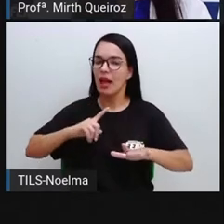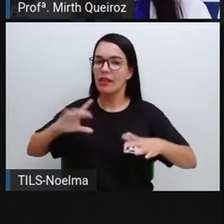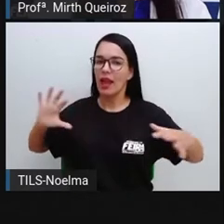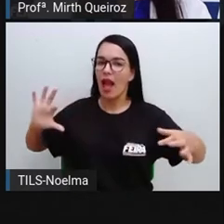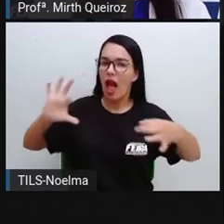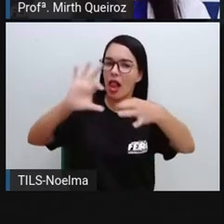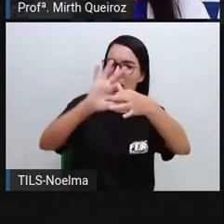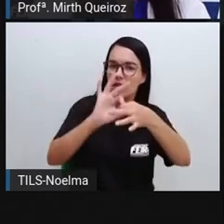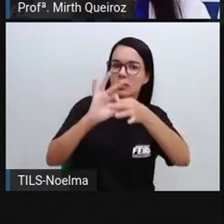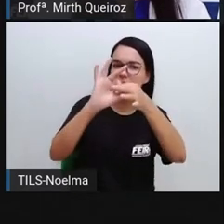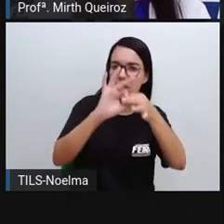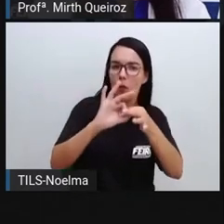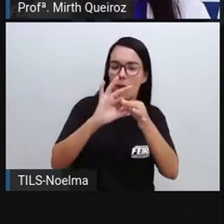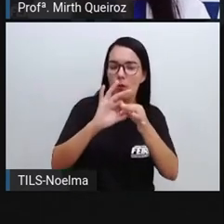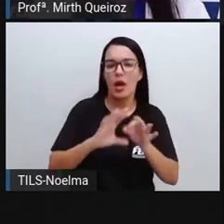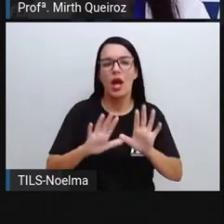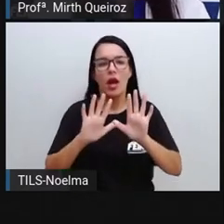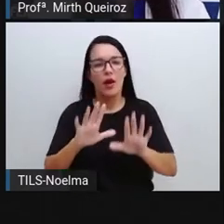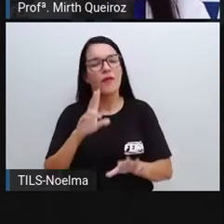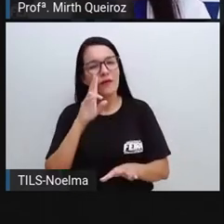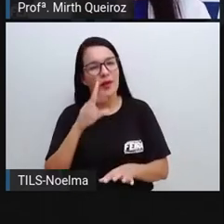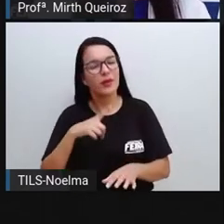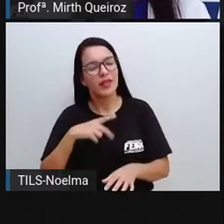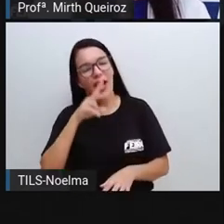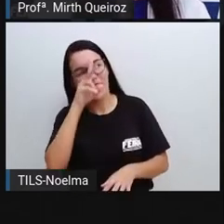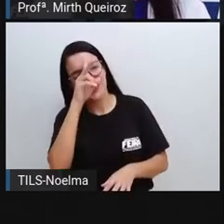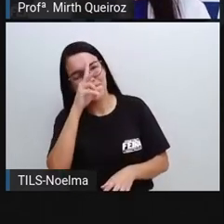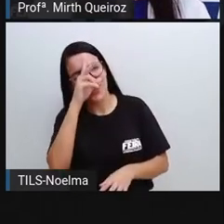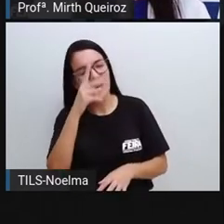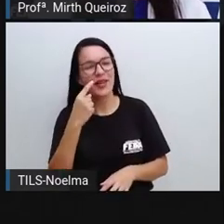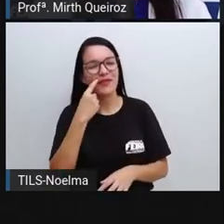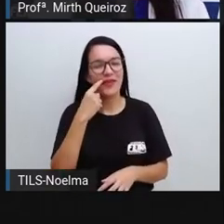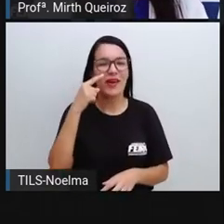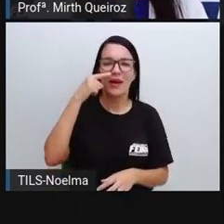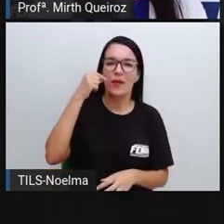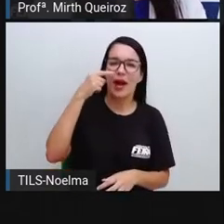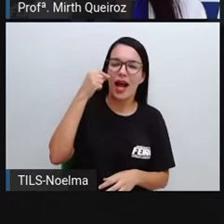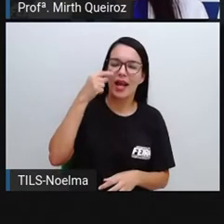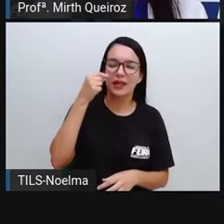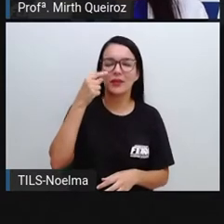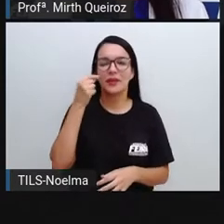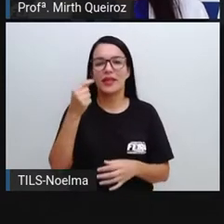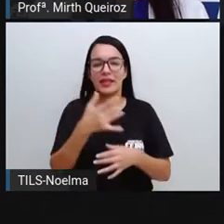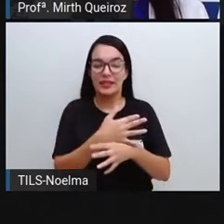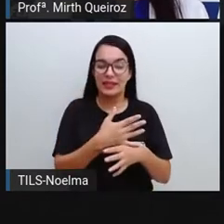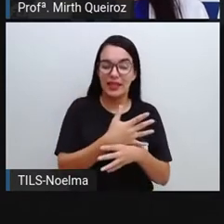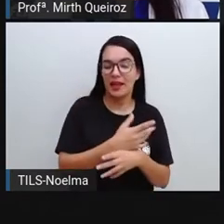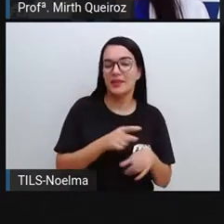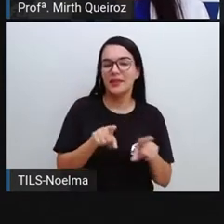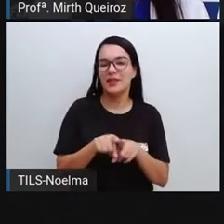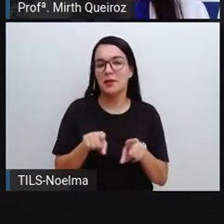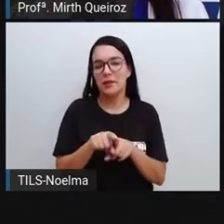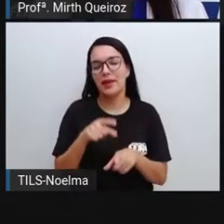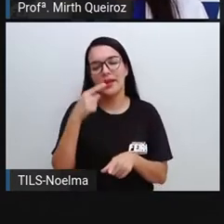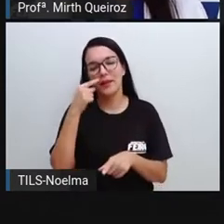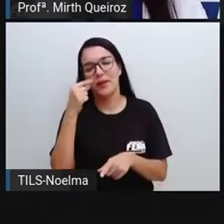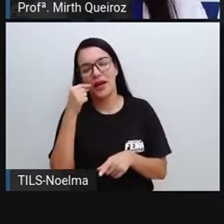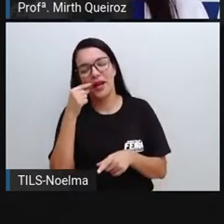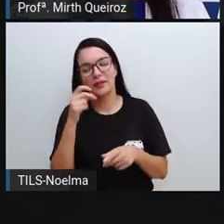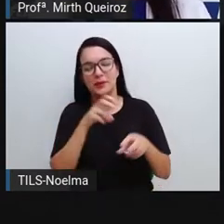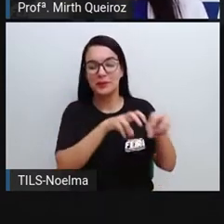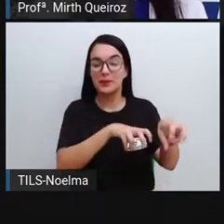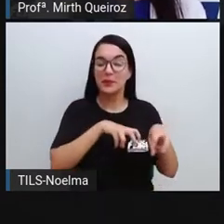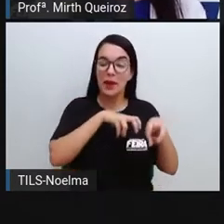início da aula, uma história que fala sobre a ratinha da cidade, a ratinha do campo, onde elas percebiam as diferenças, né? Entre a vida na